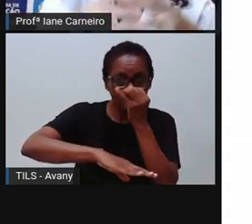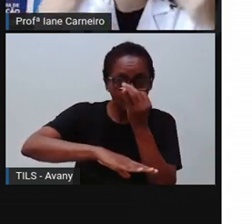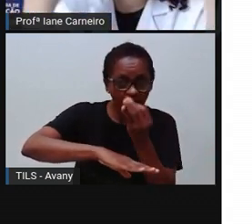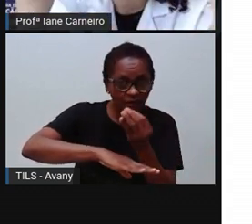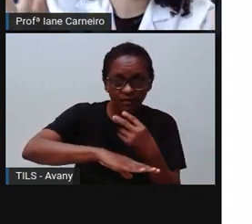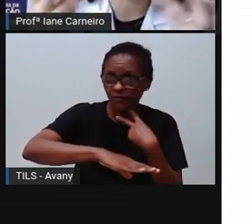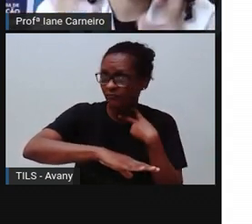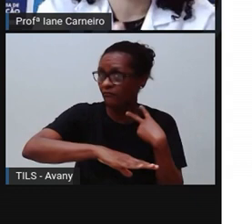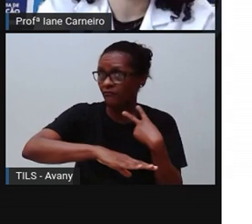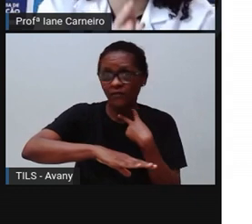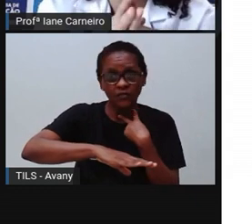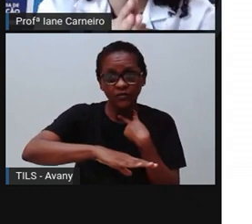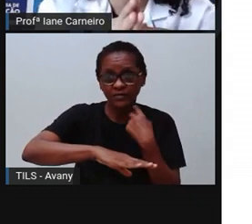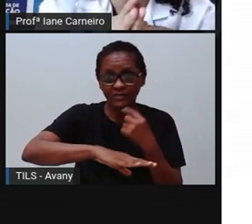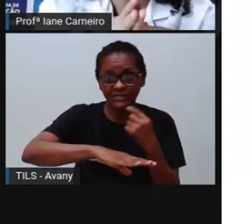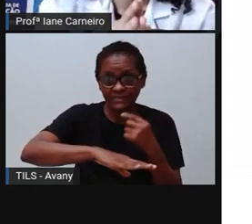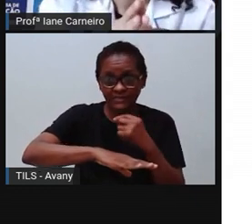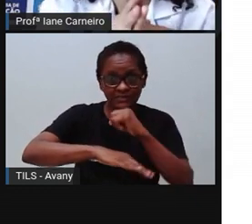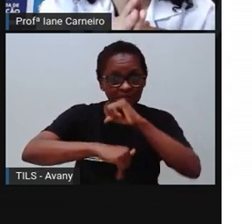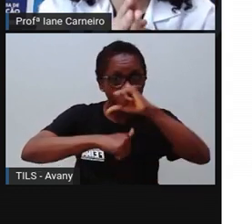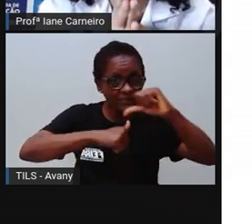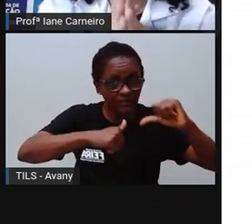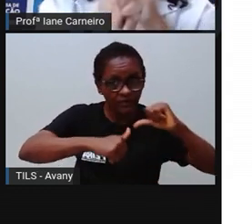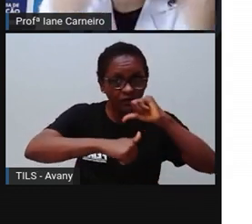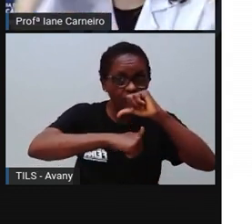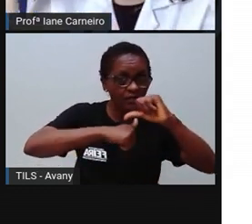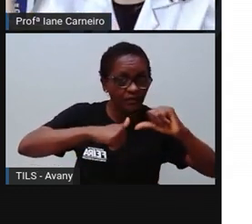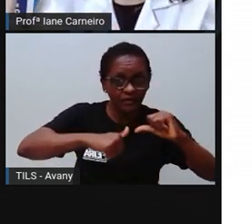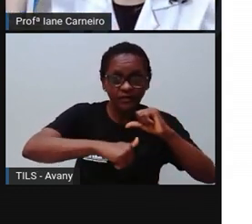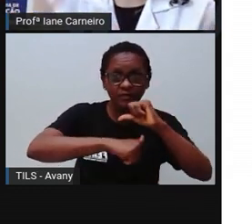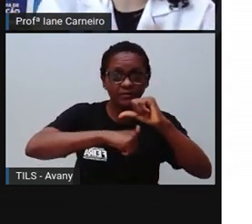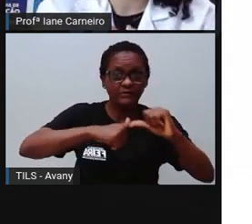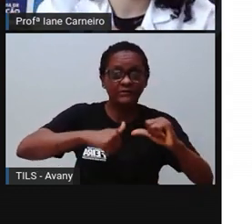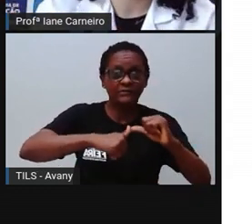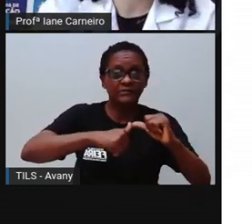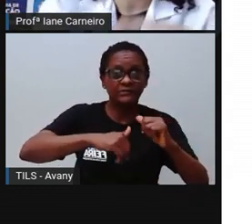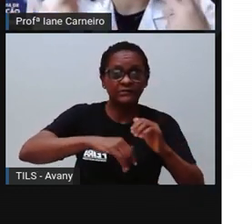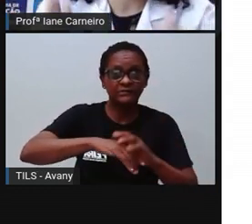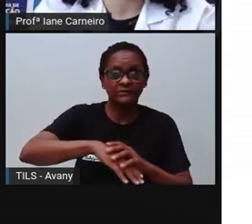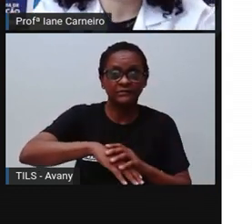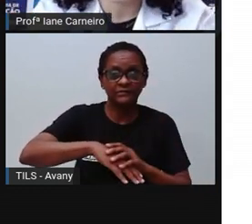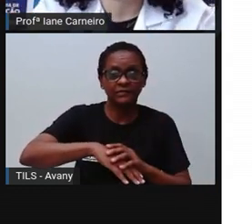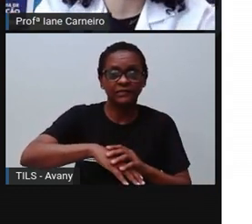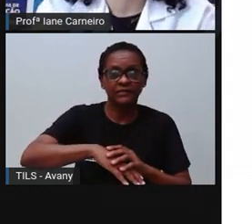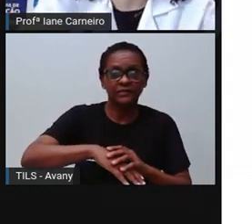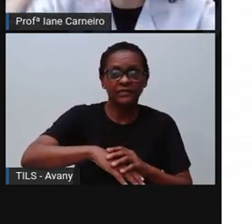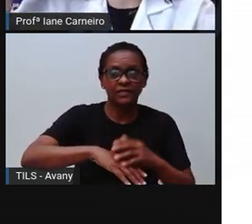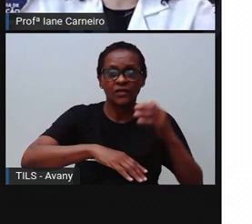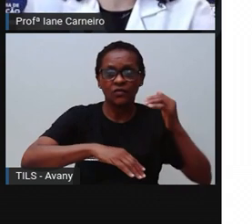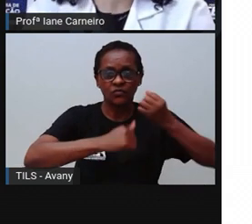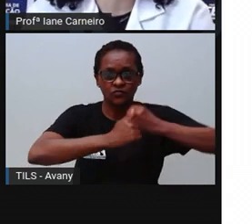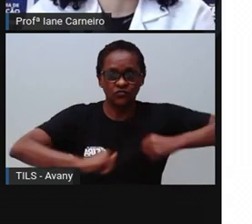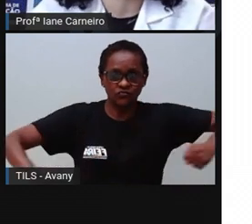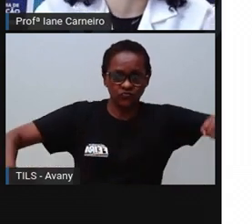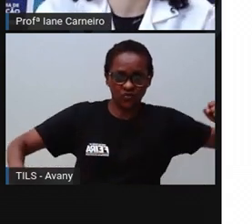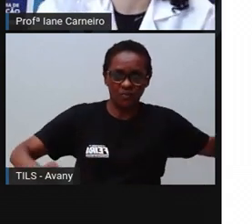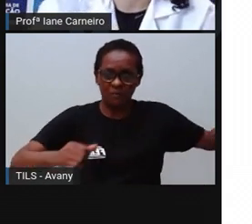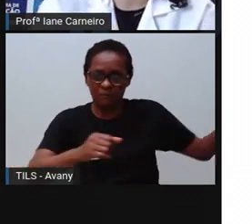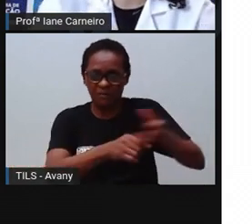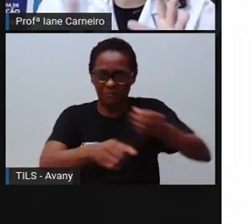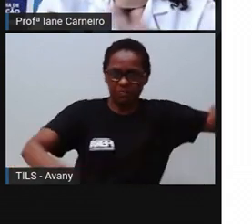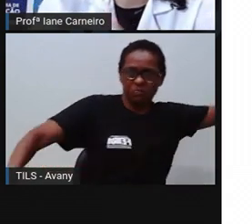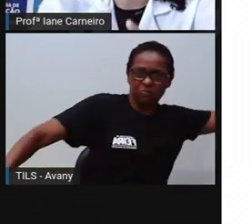esses dois outros personagens na história. E o que foi que os outros grandalhões fizeram, né, bateram nos pequenininhos e jogaram pra longe.